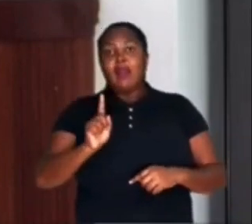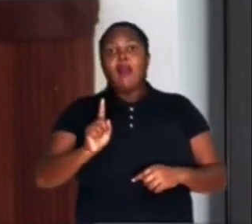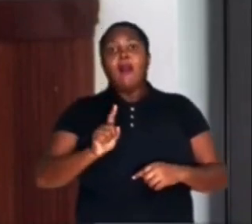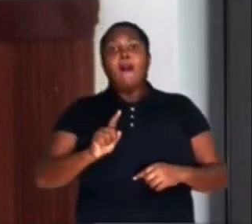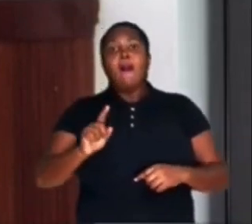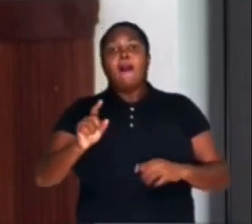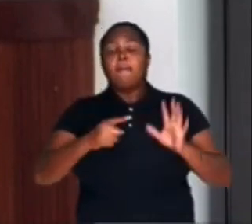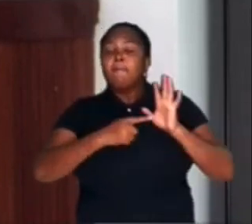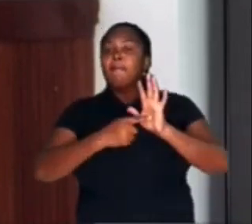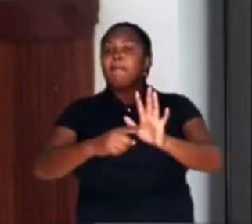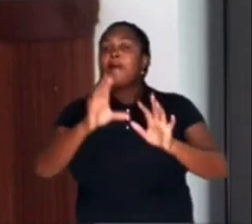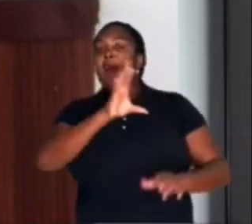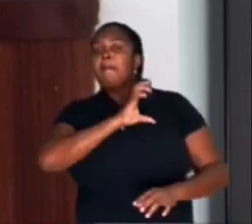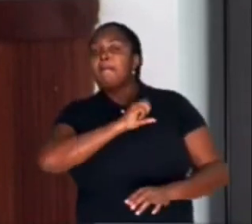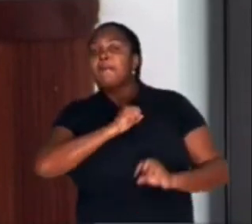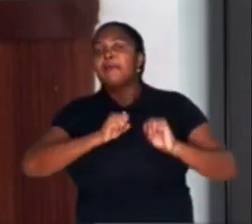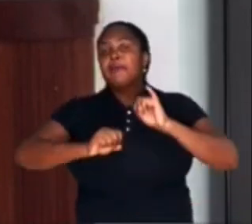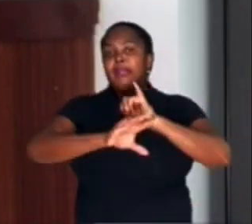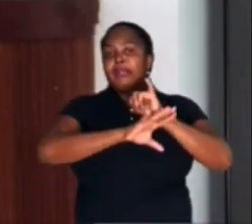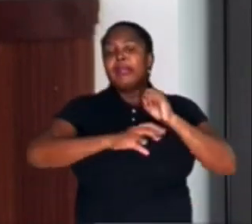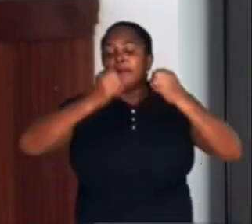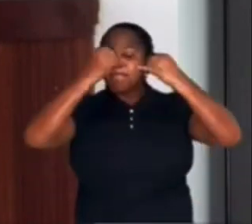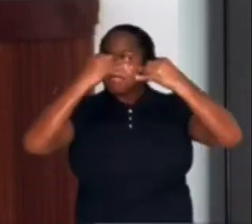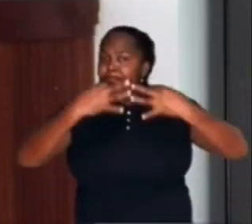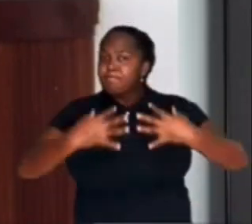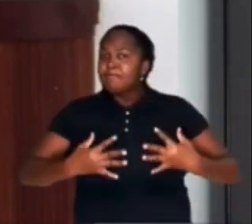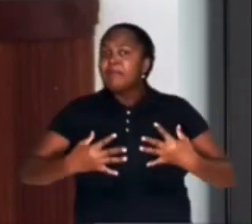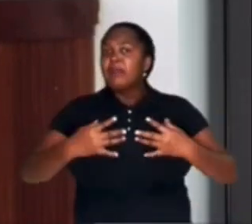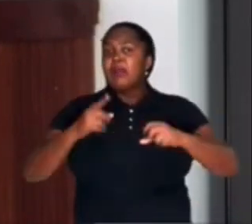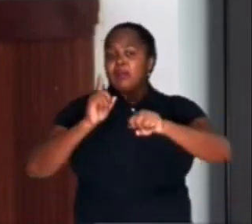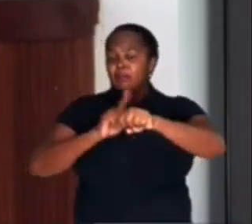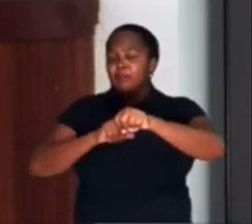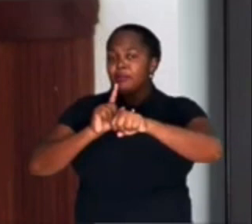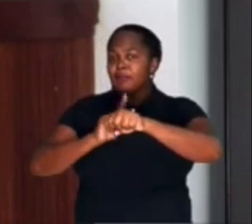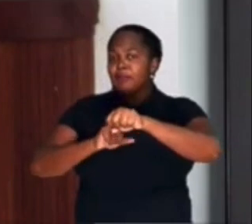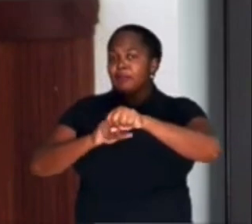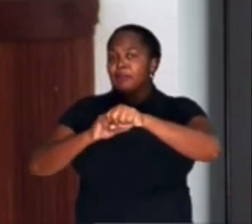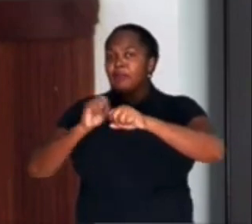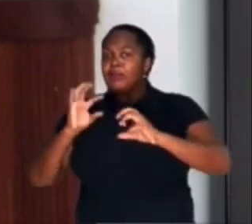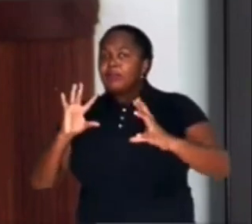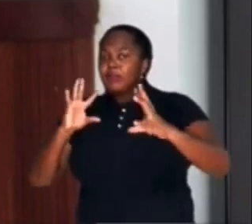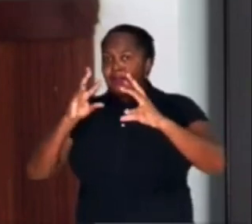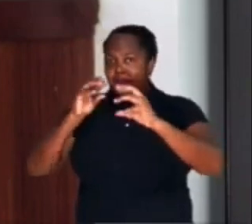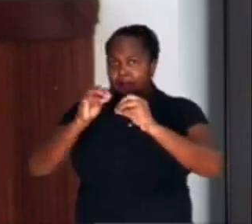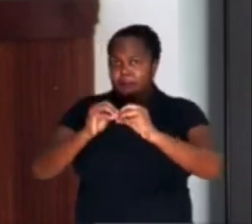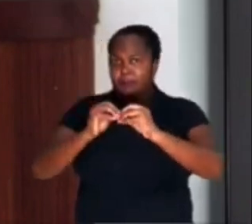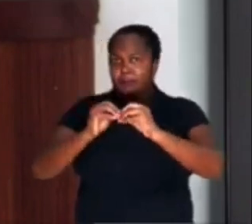Ilhéus e vou explicar com brevidade a origem deste sentimento.